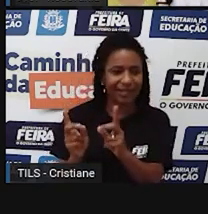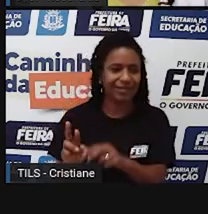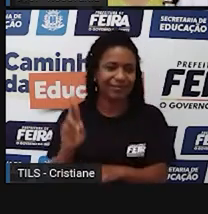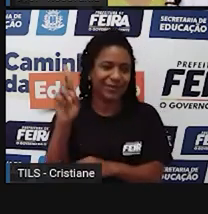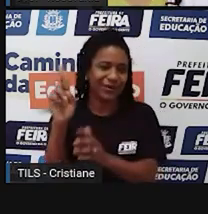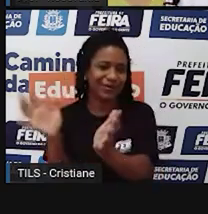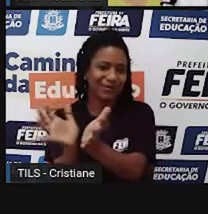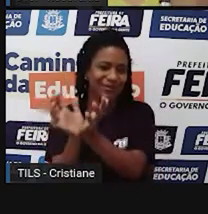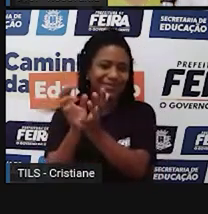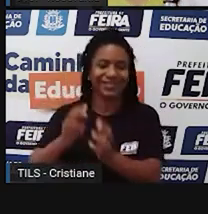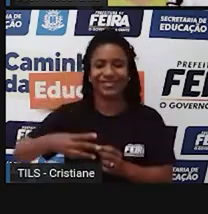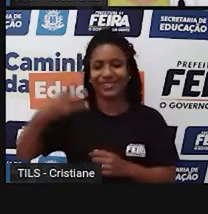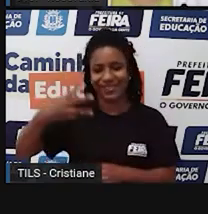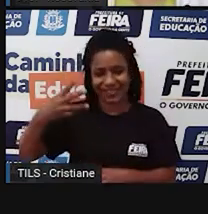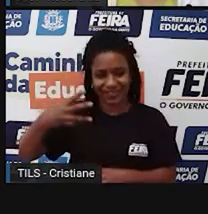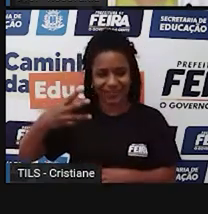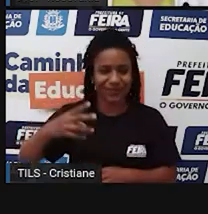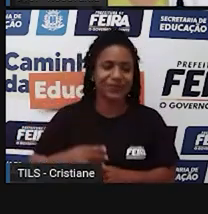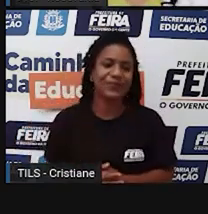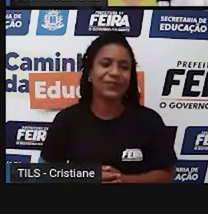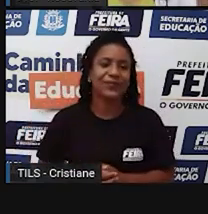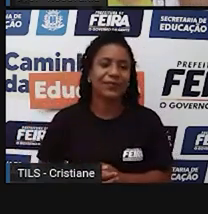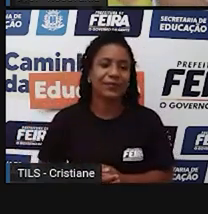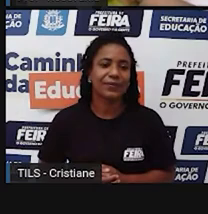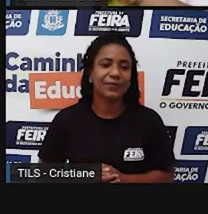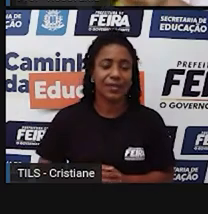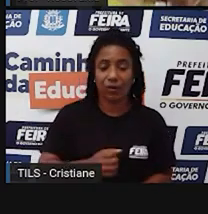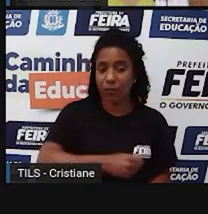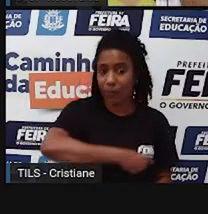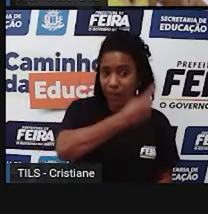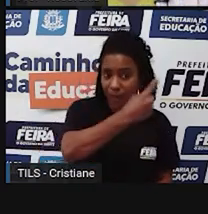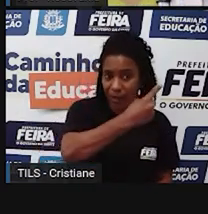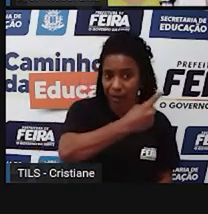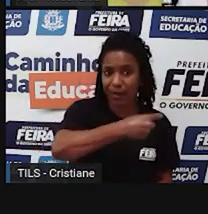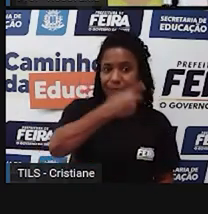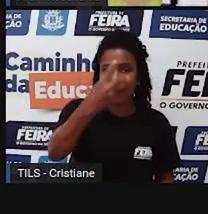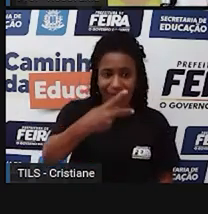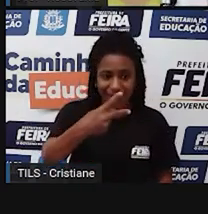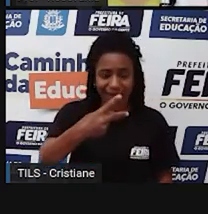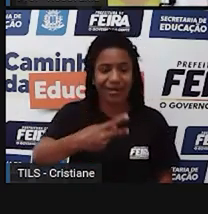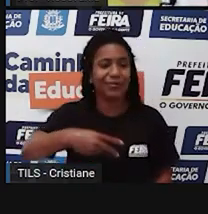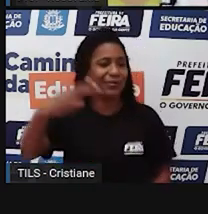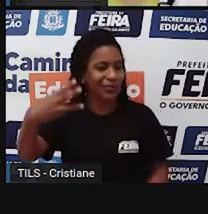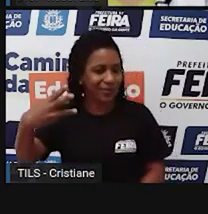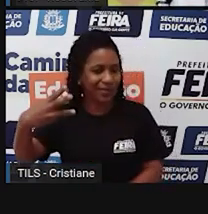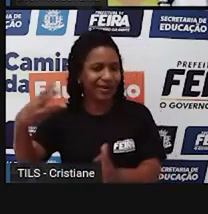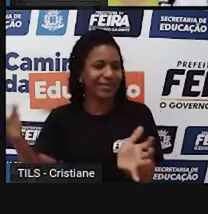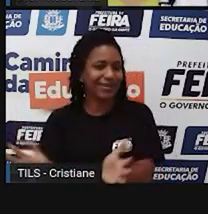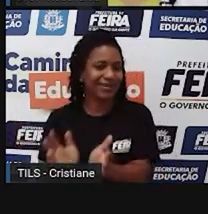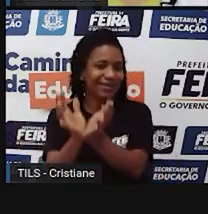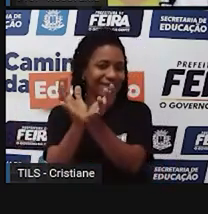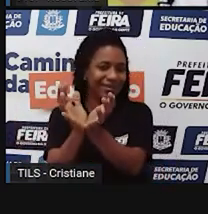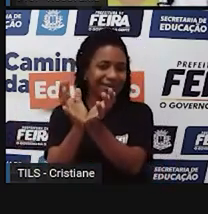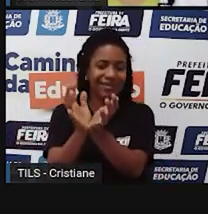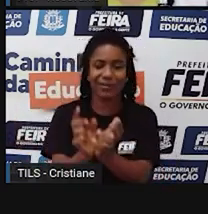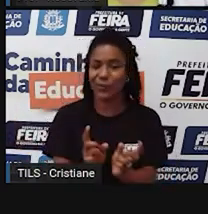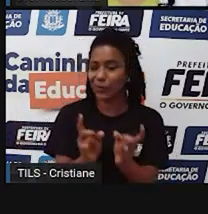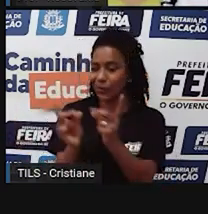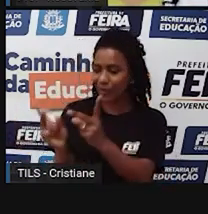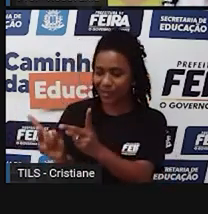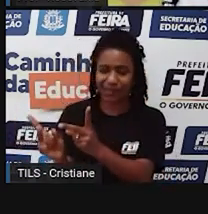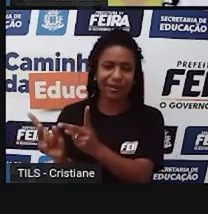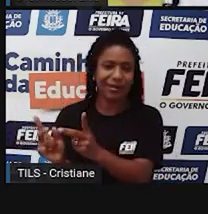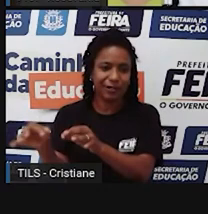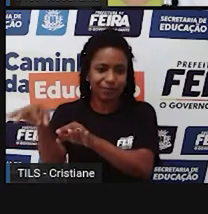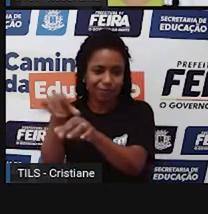lá no setor secundário, ou que foram produzidas lá no setor primário, são vendidas aí. Então, esse é o setor terciário. A sua importância